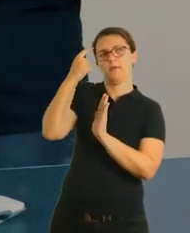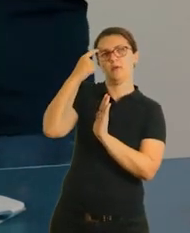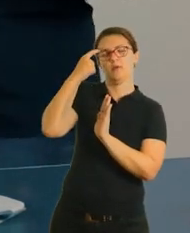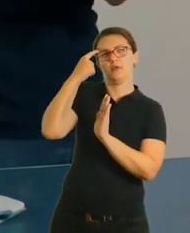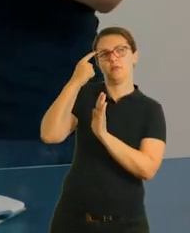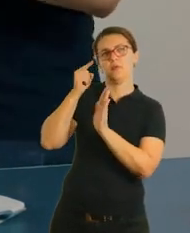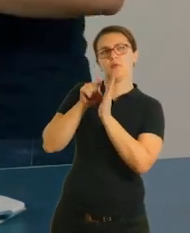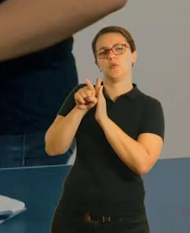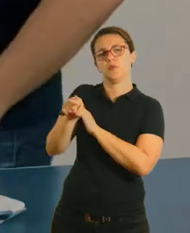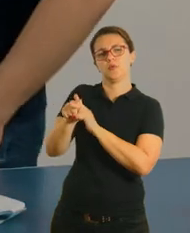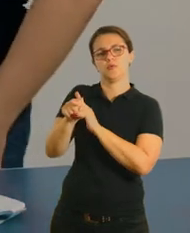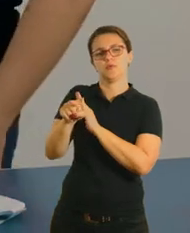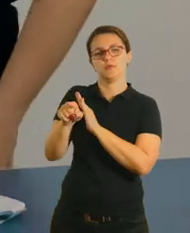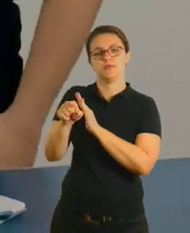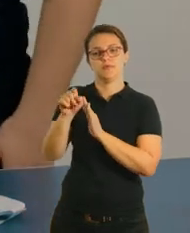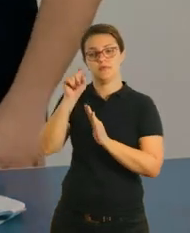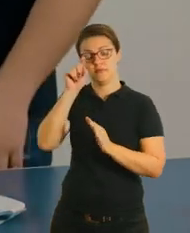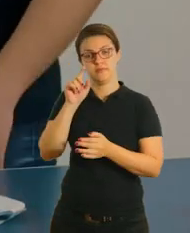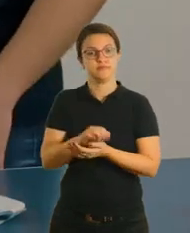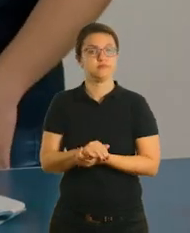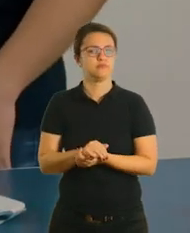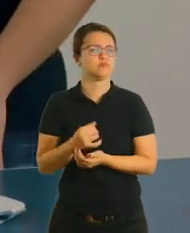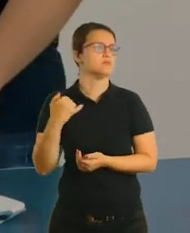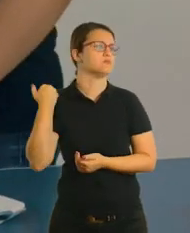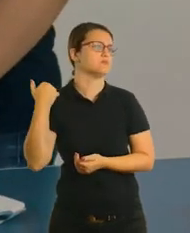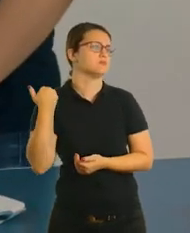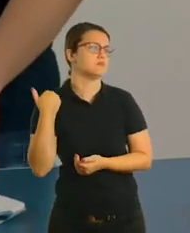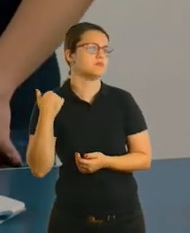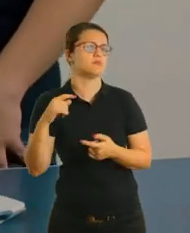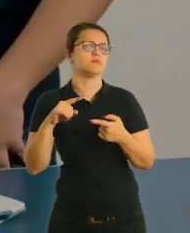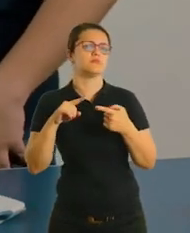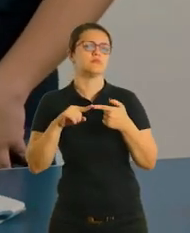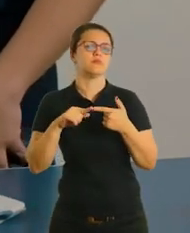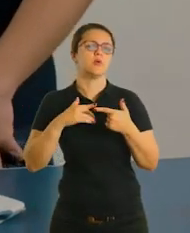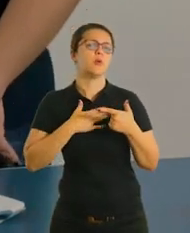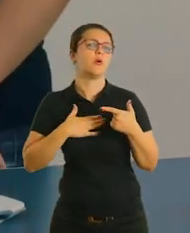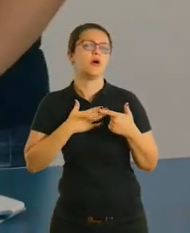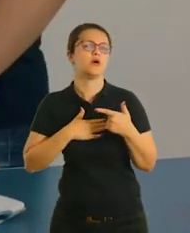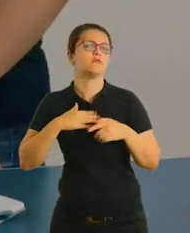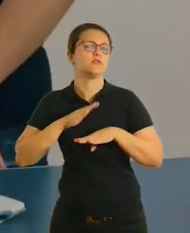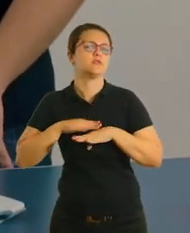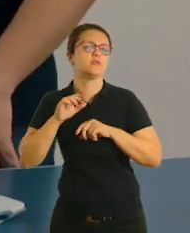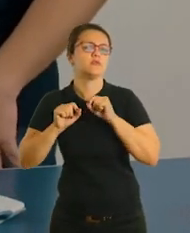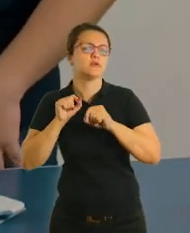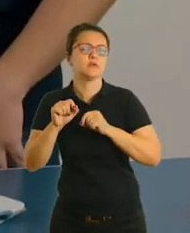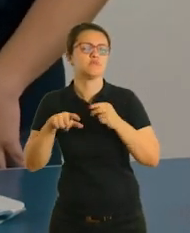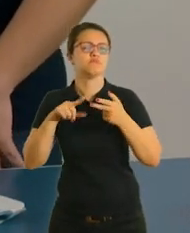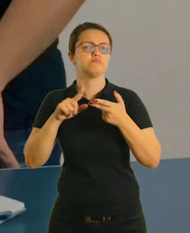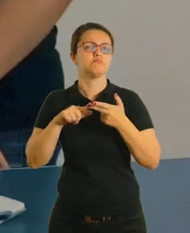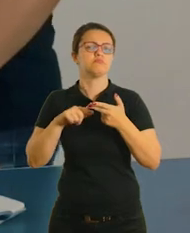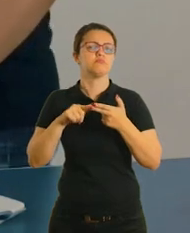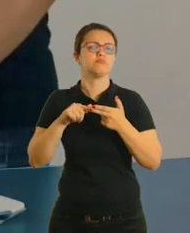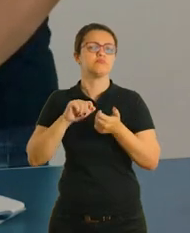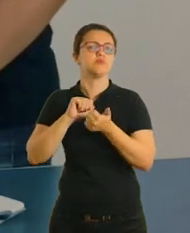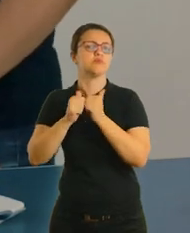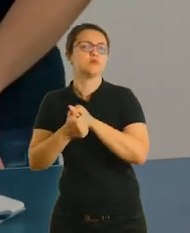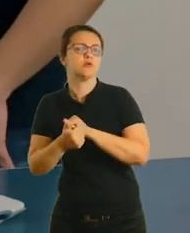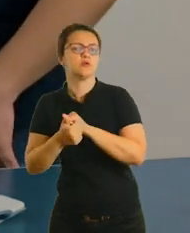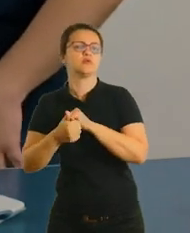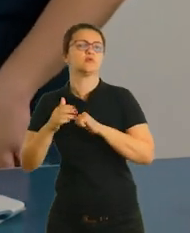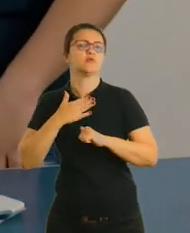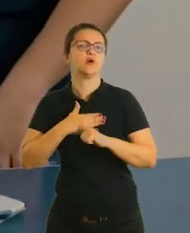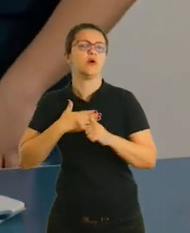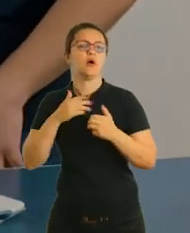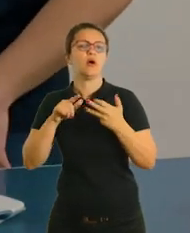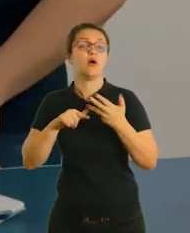perguntar. Aqui a gente tem algumas sugestões. Quantos anos você tem? O que mais gosta de fazer? Qual é o seu esporte favorito?